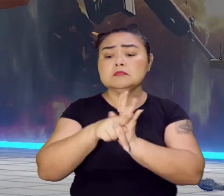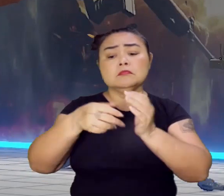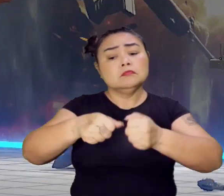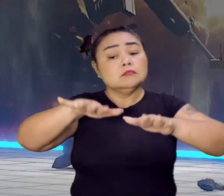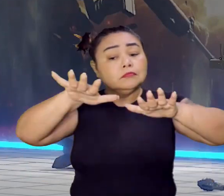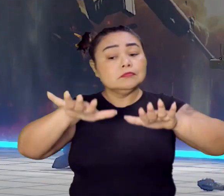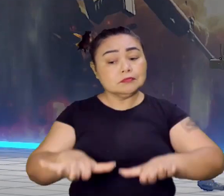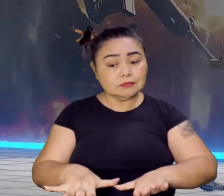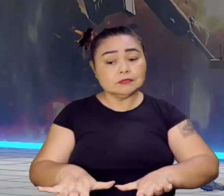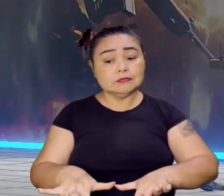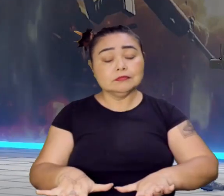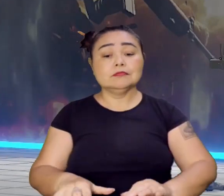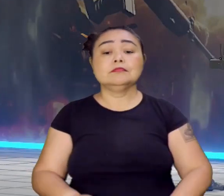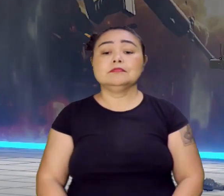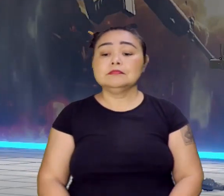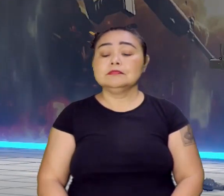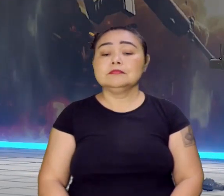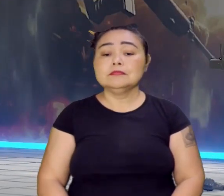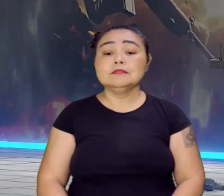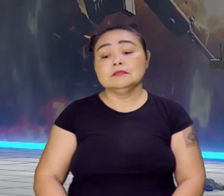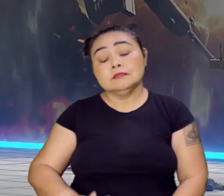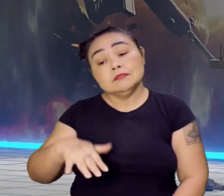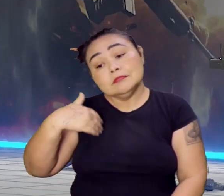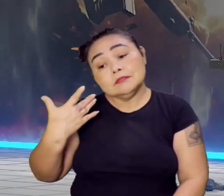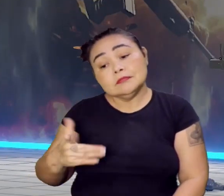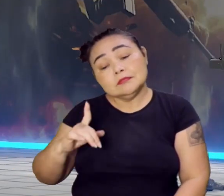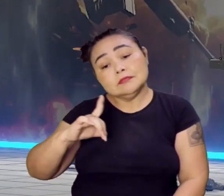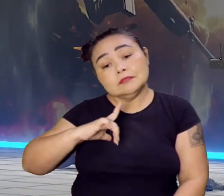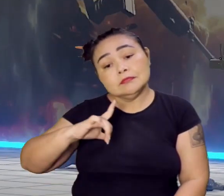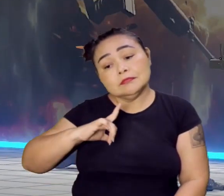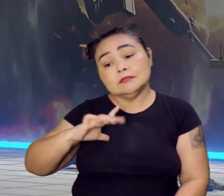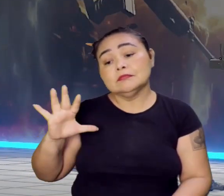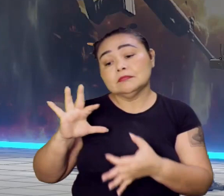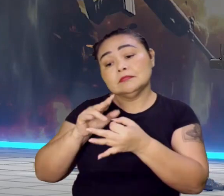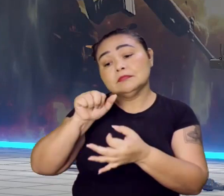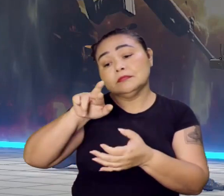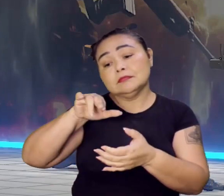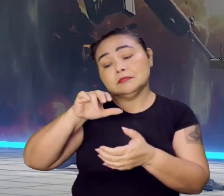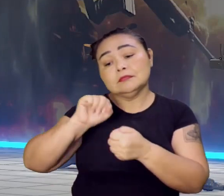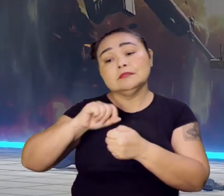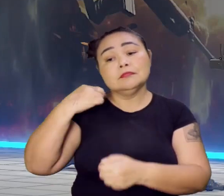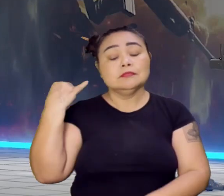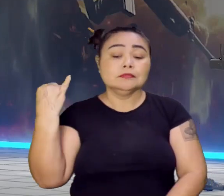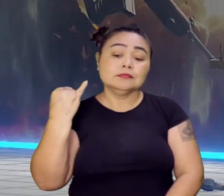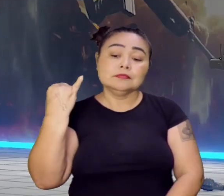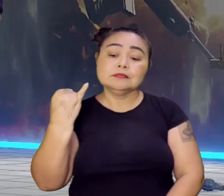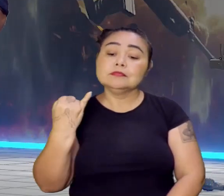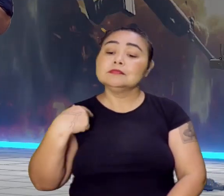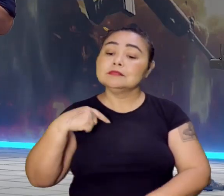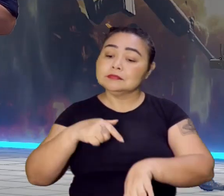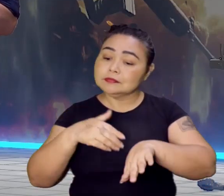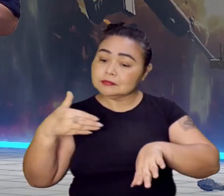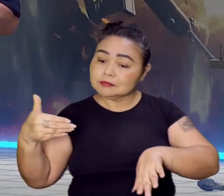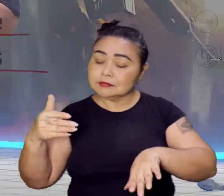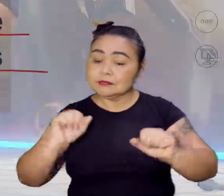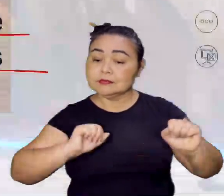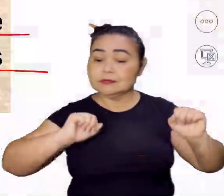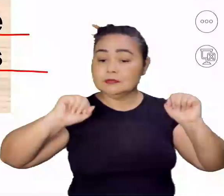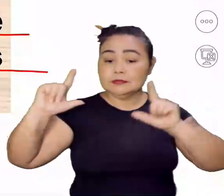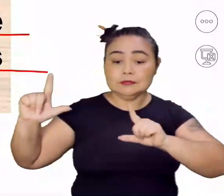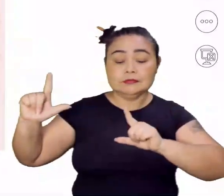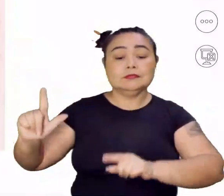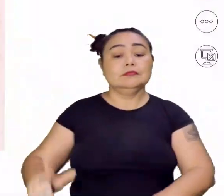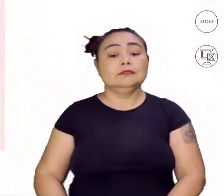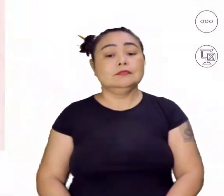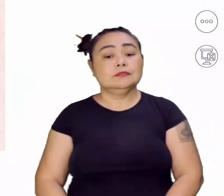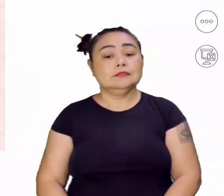ocupa é dono. E aí nós temos aí a União Ibérica, foi fundamental para esse momento. Na tela para vocês, a